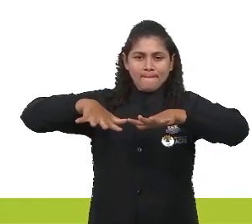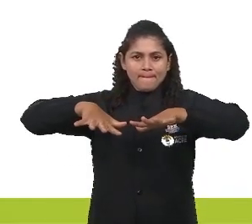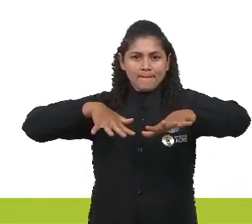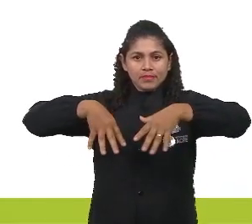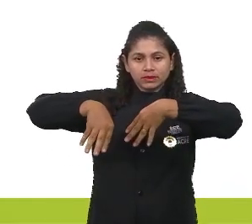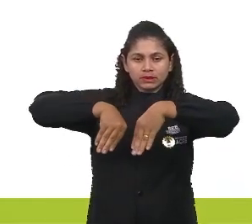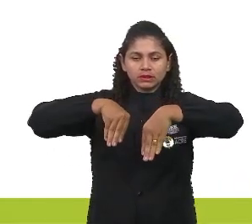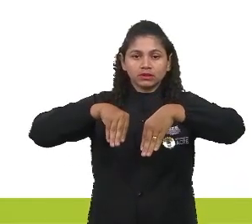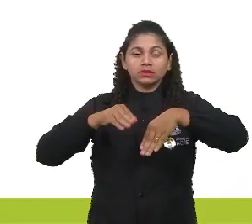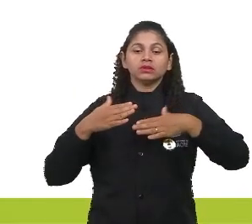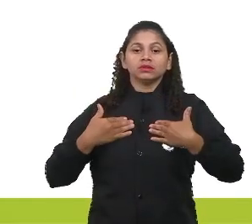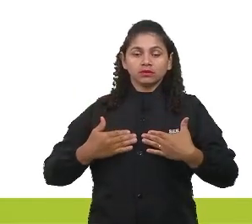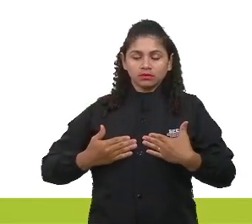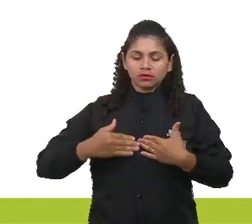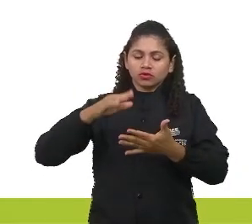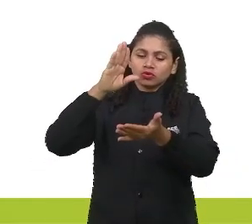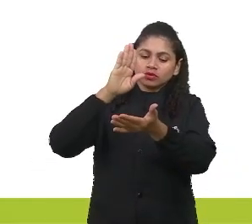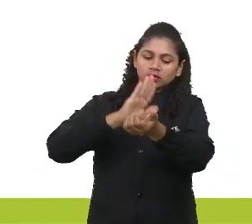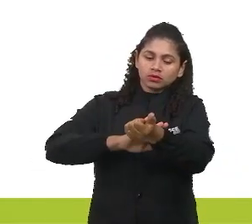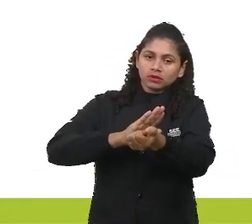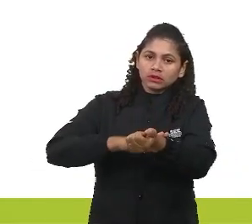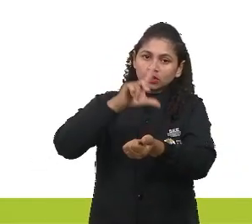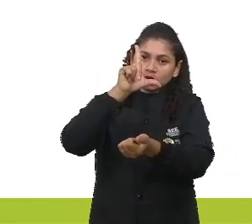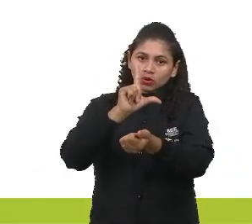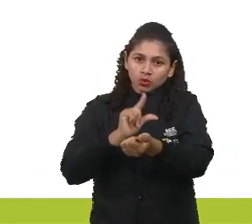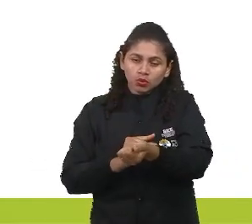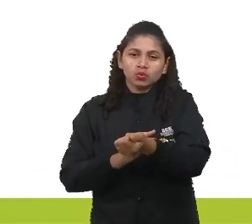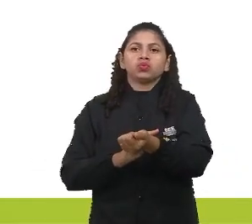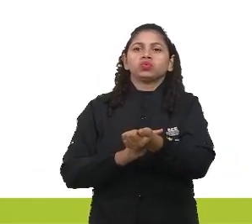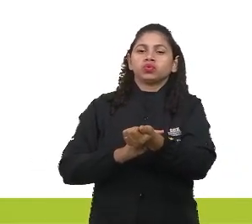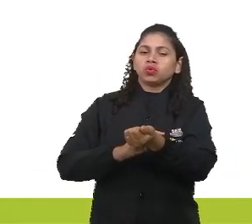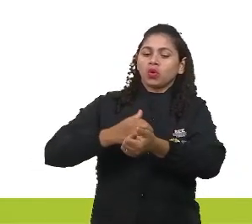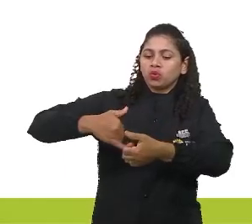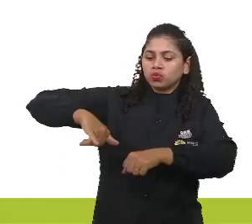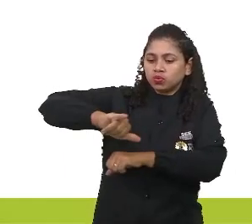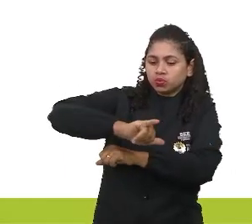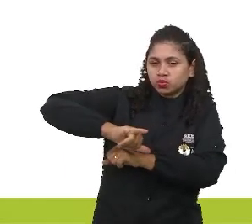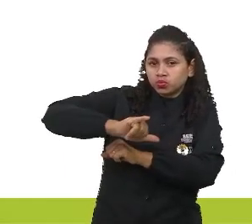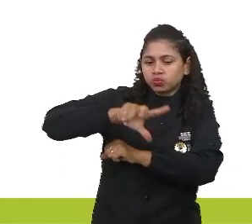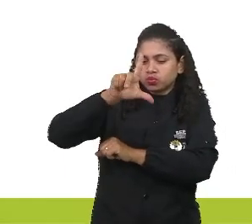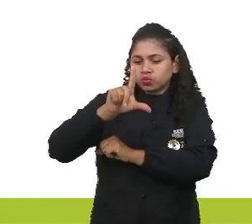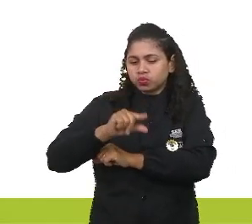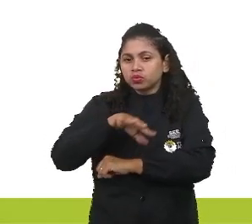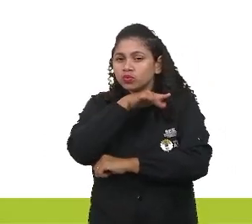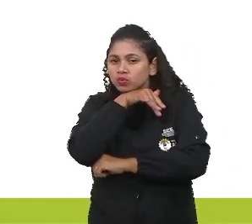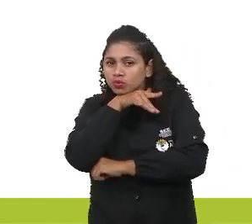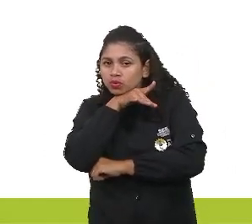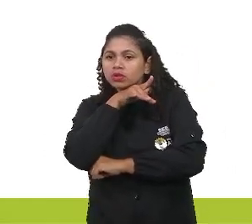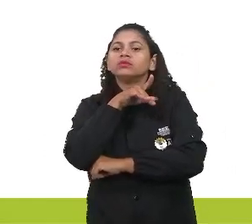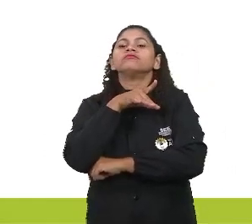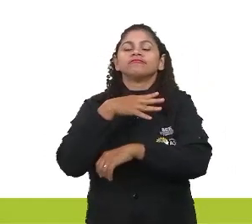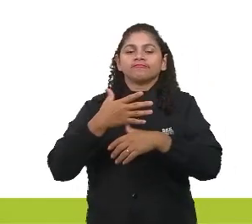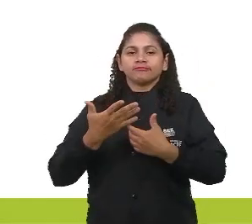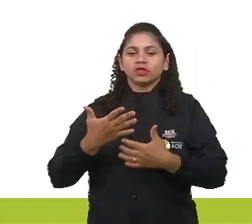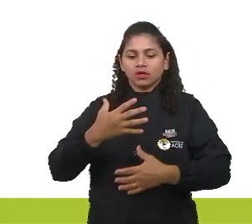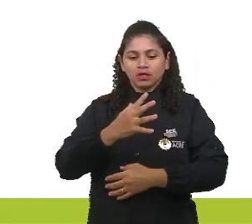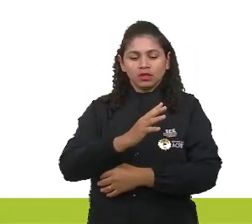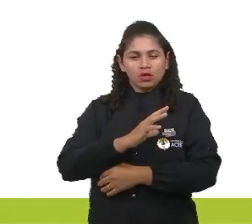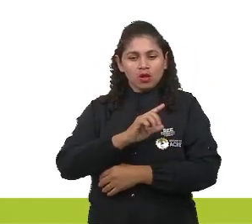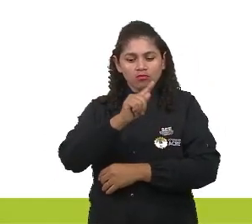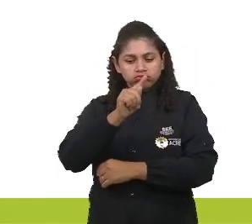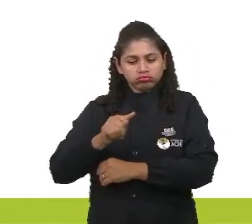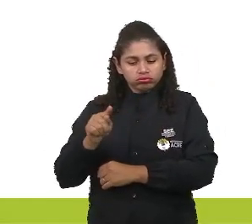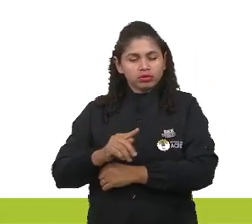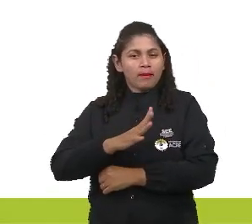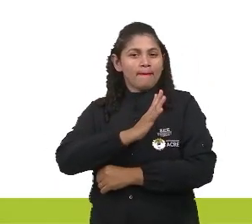de reduzir os índices de colesterol ruim, combater o excesso de peso e diminuir o risco de doenças cardíacas. Além disso, o exercício físico